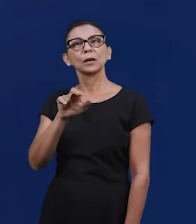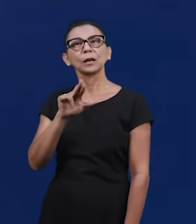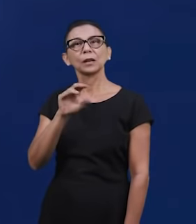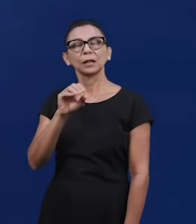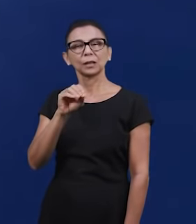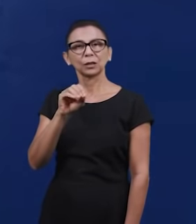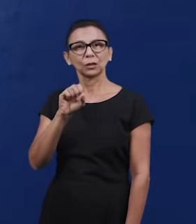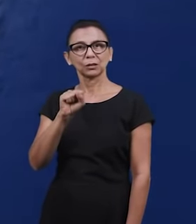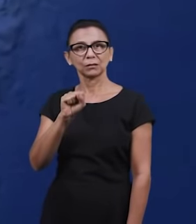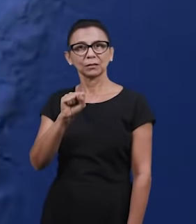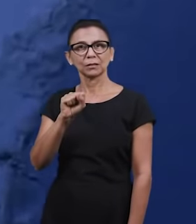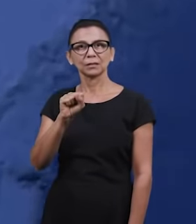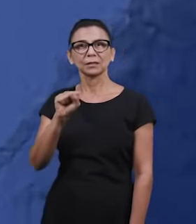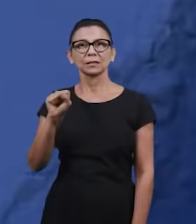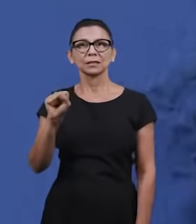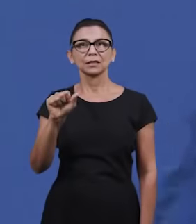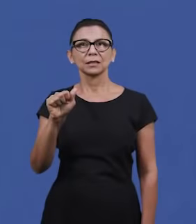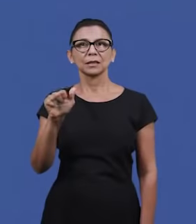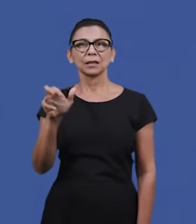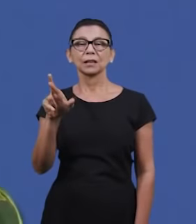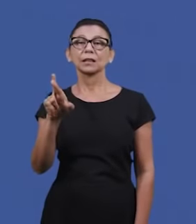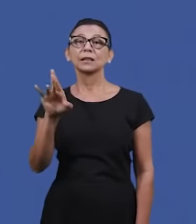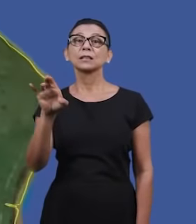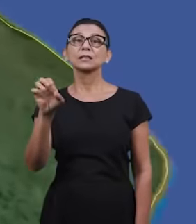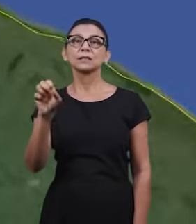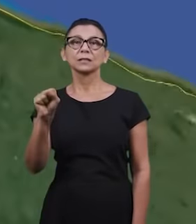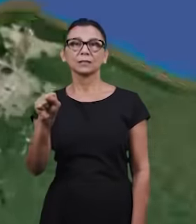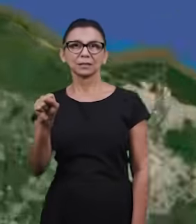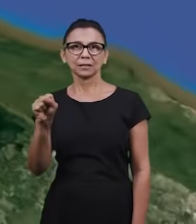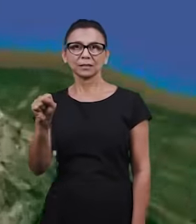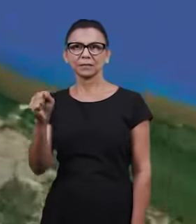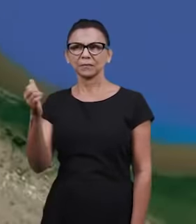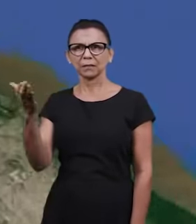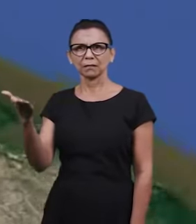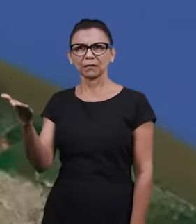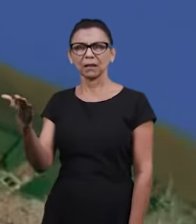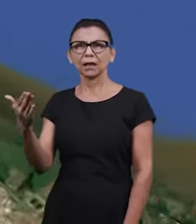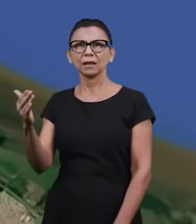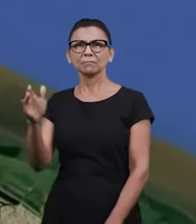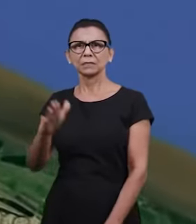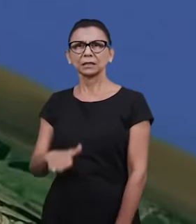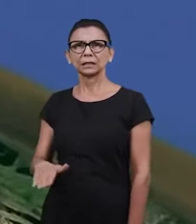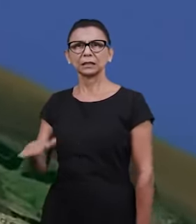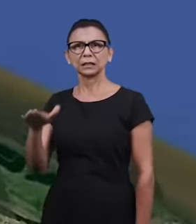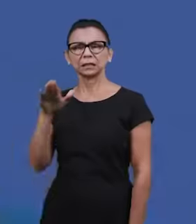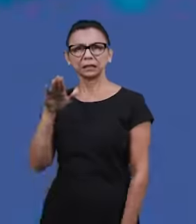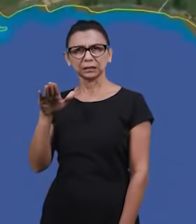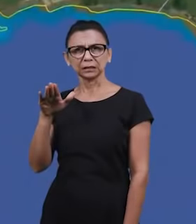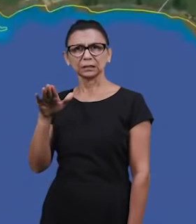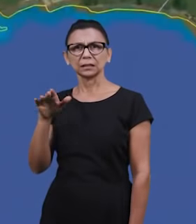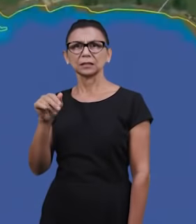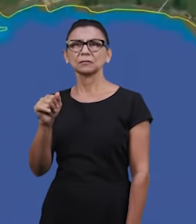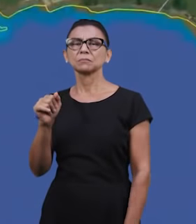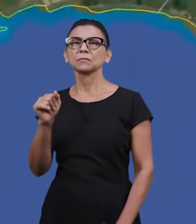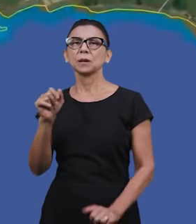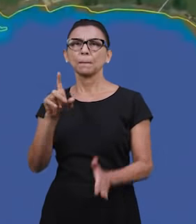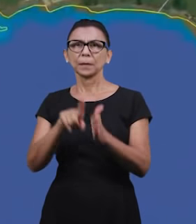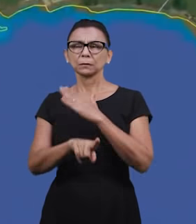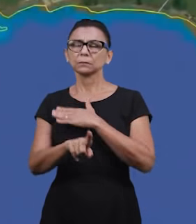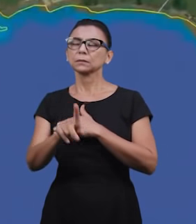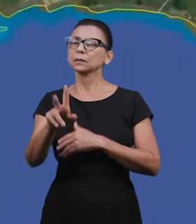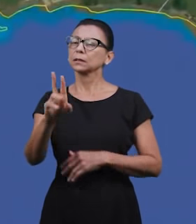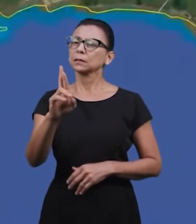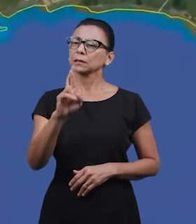Uma das nossas crianças, as nossas crianças vão responder ali a uma pergunta que foi feita na nossa igreja ali em Ramos Merria,